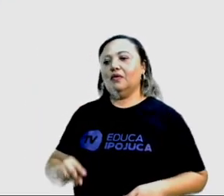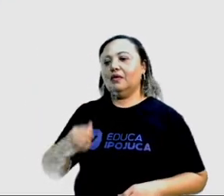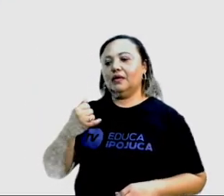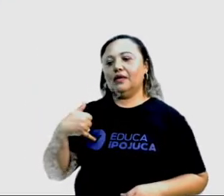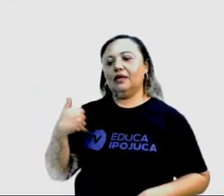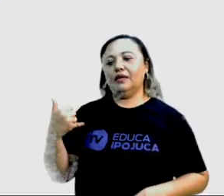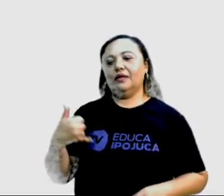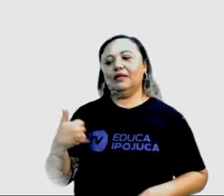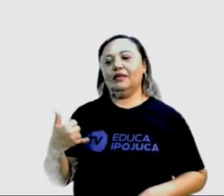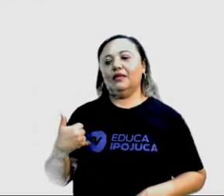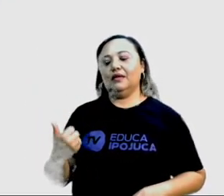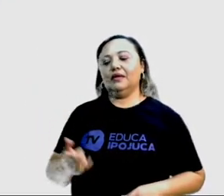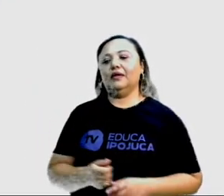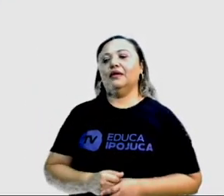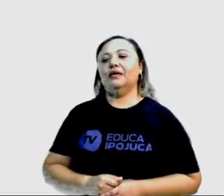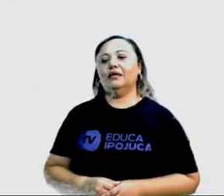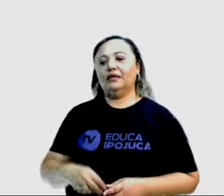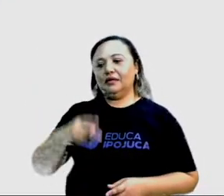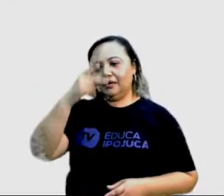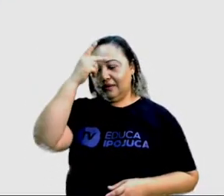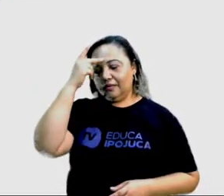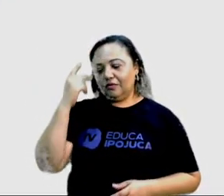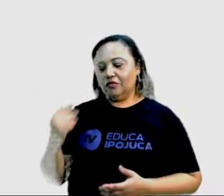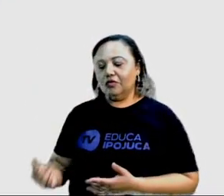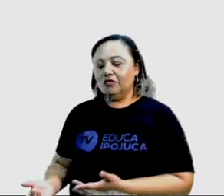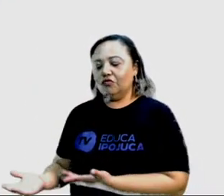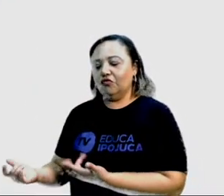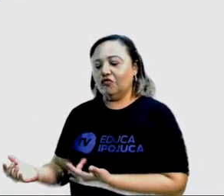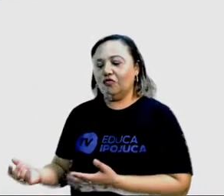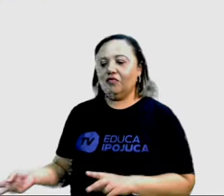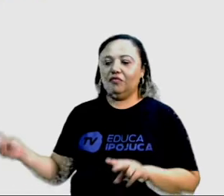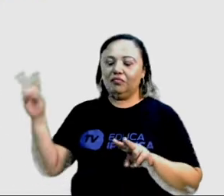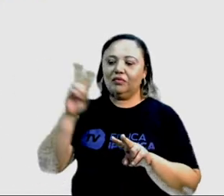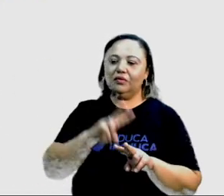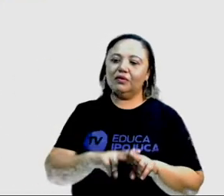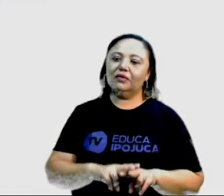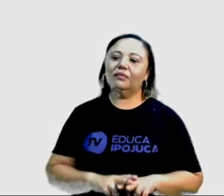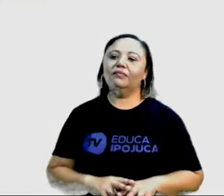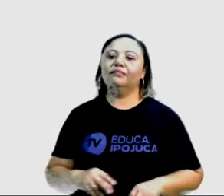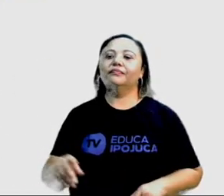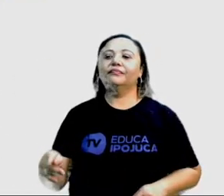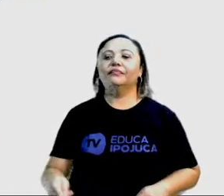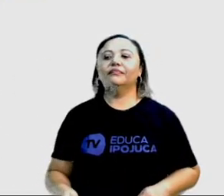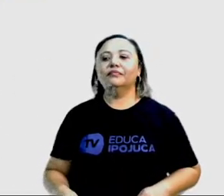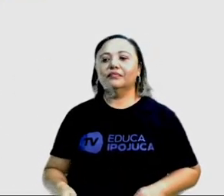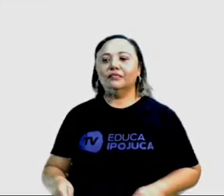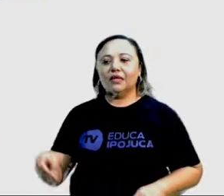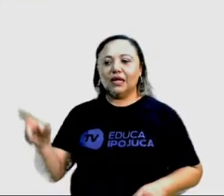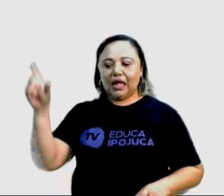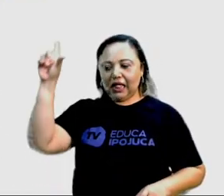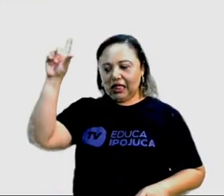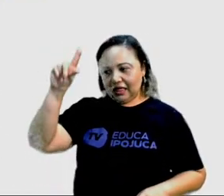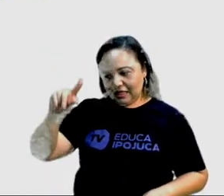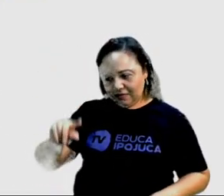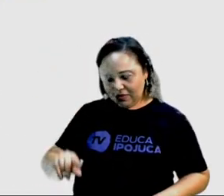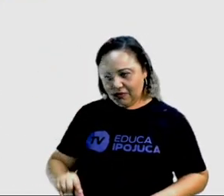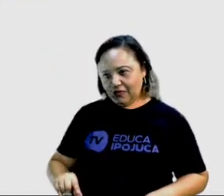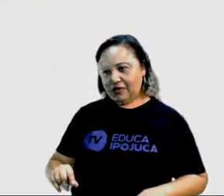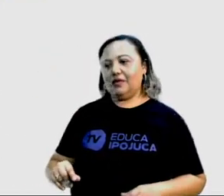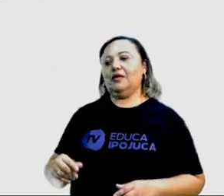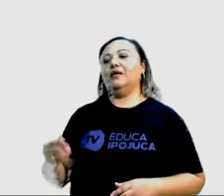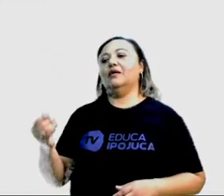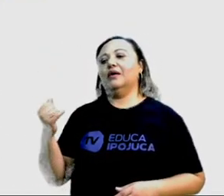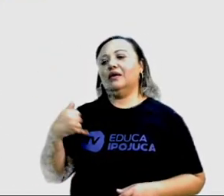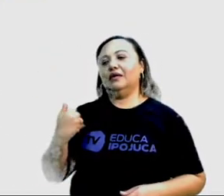brutalidade cometida contra dois jovens em São Paulo reacendeu uma fogueira. A redução da idade penal.